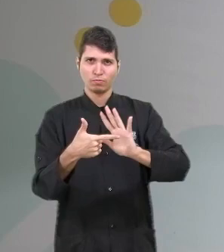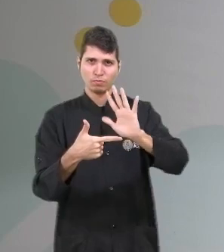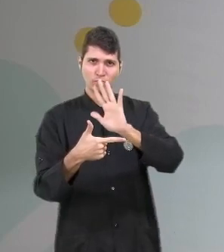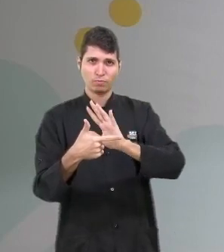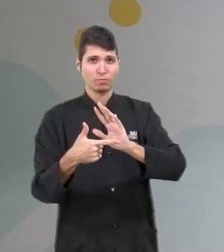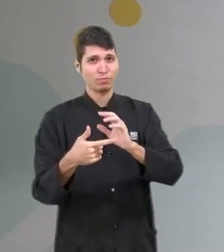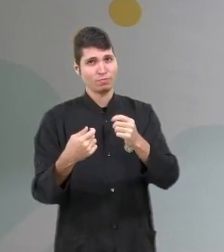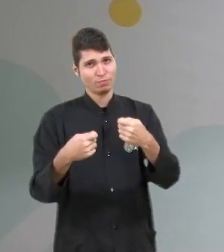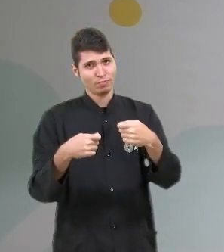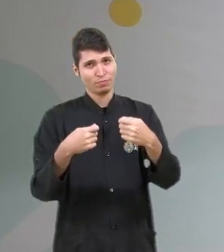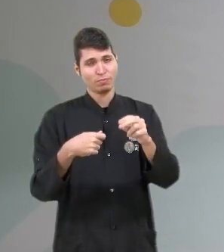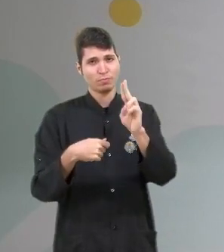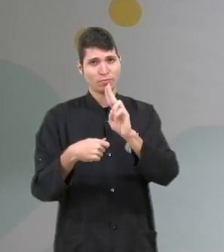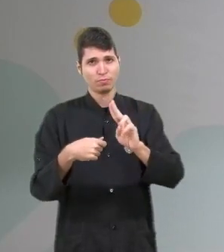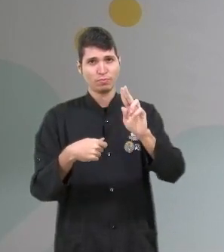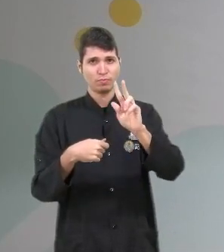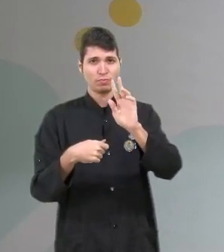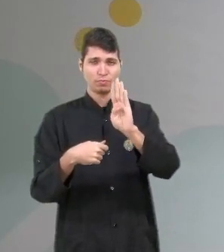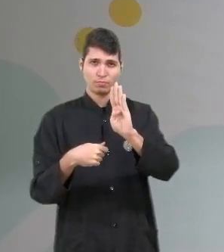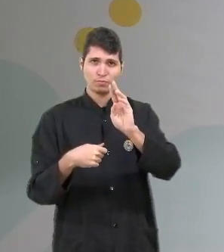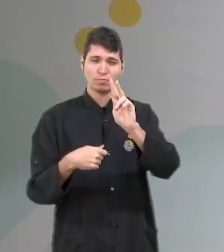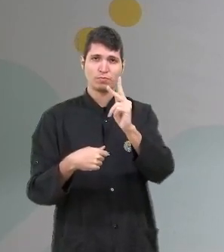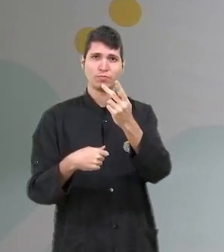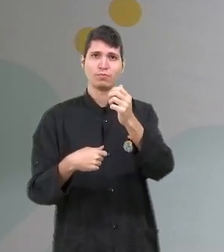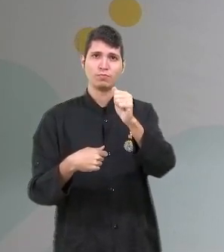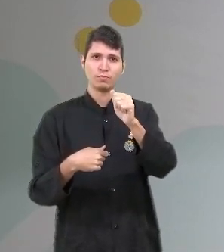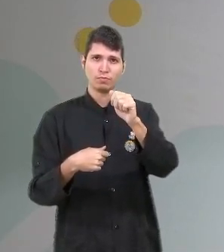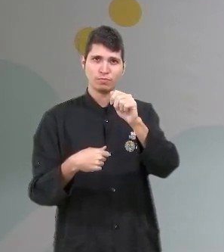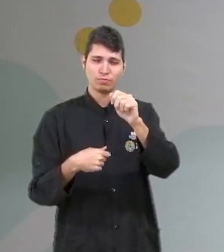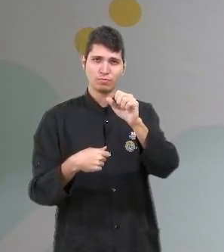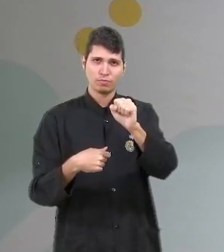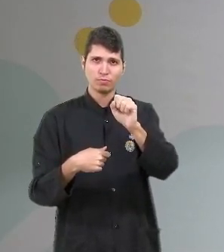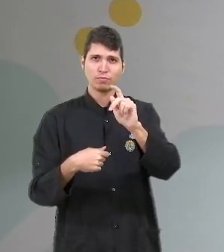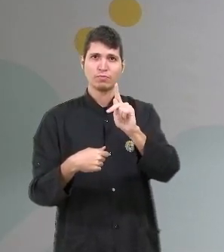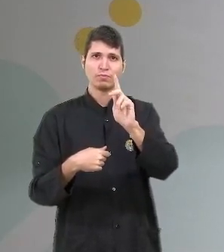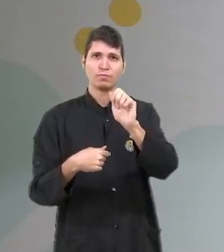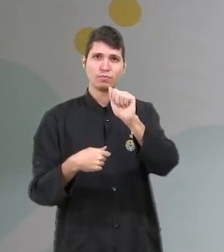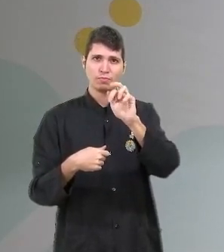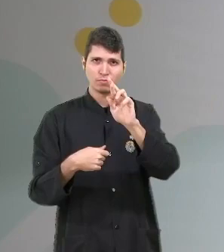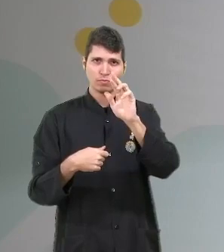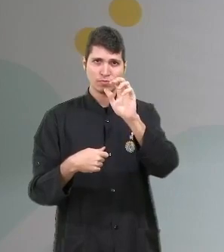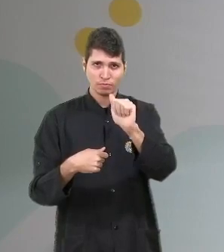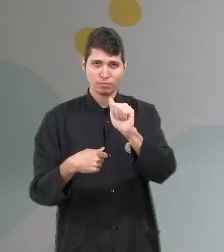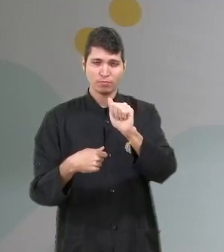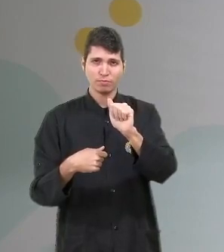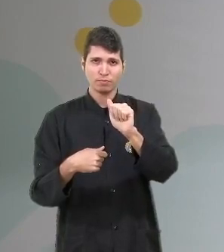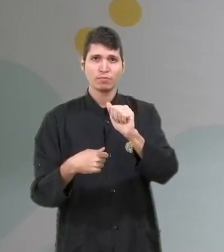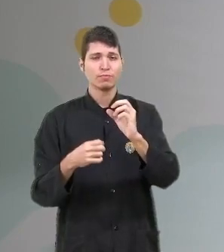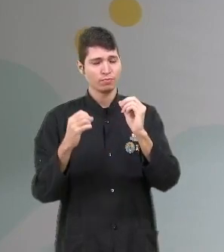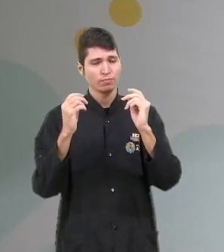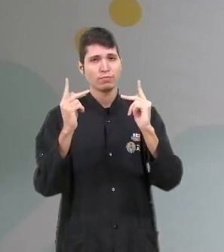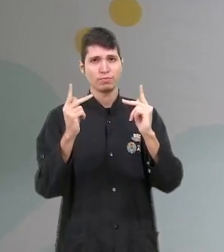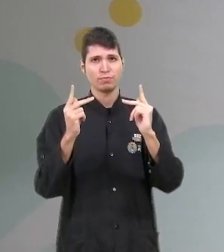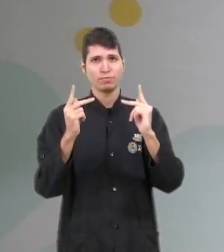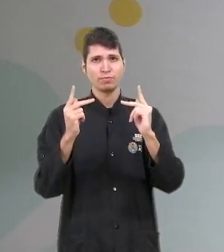básico daqui para resolver. Senão, você usa a fórmula direta como macete que eu dei em relação aos produtos, tá bom? Ok, pessoal?